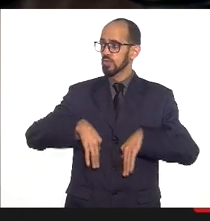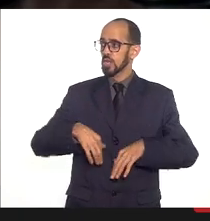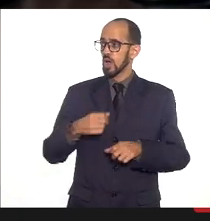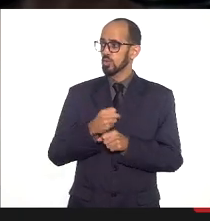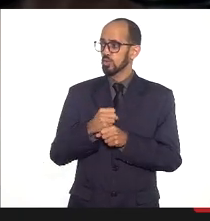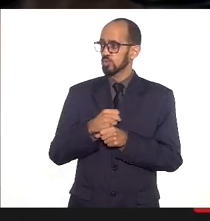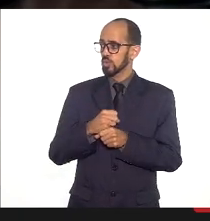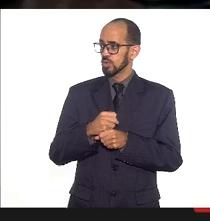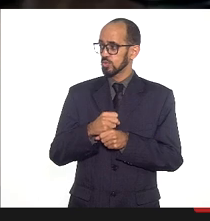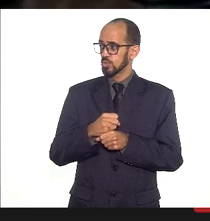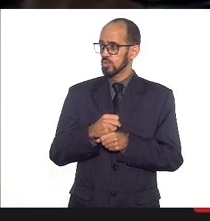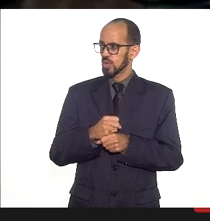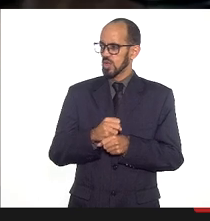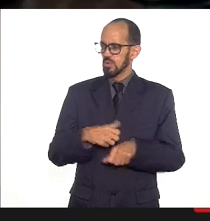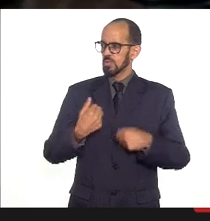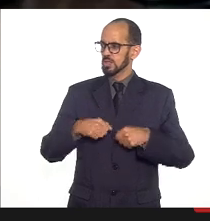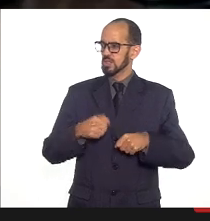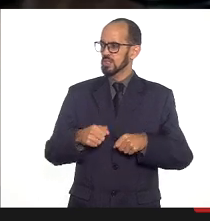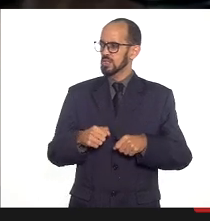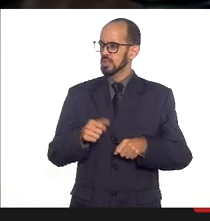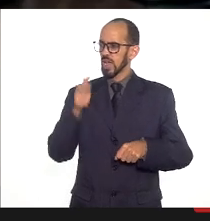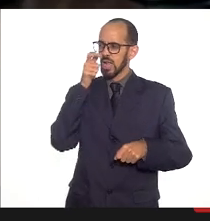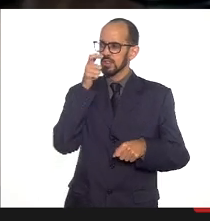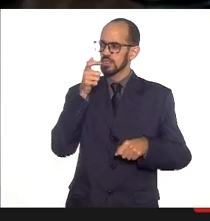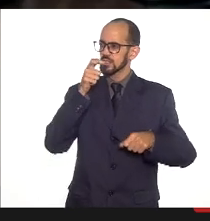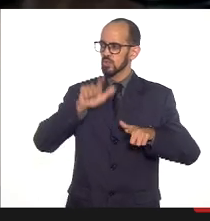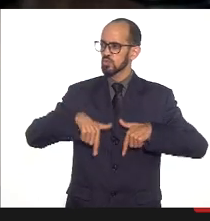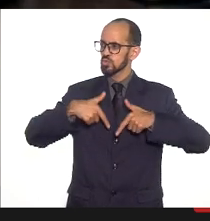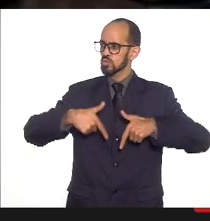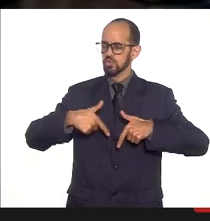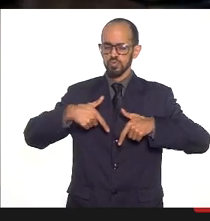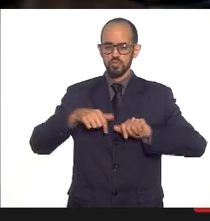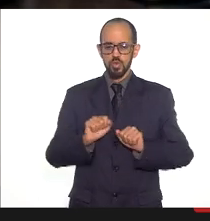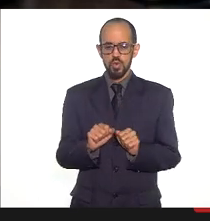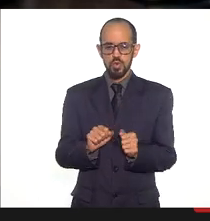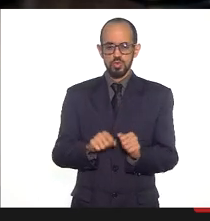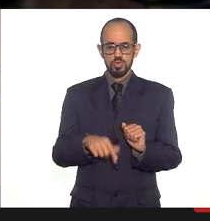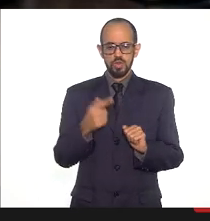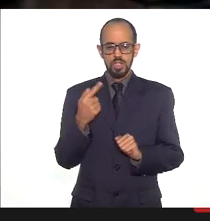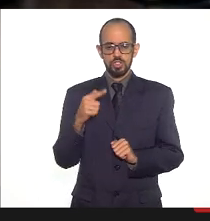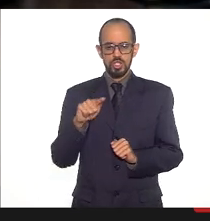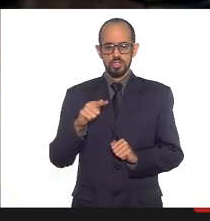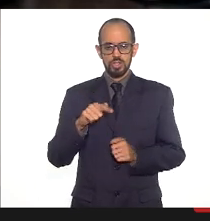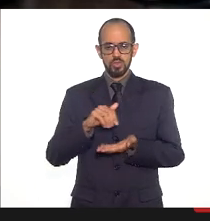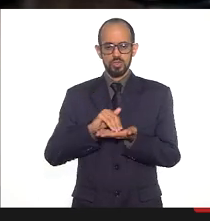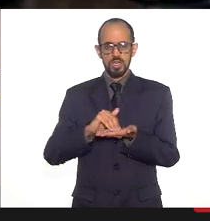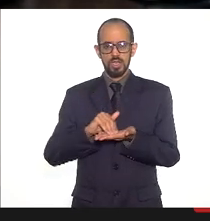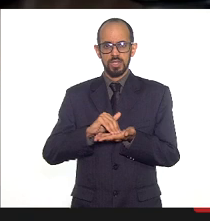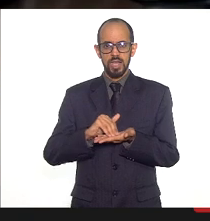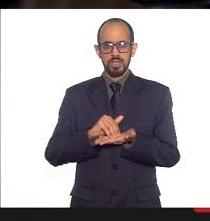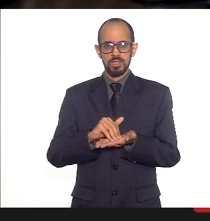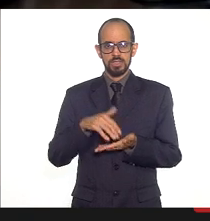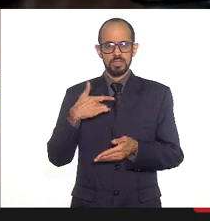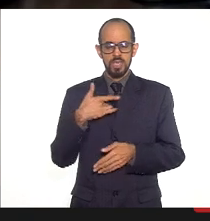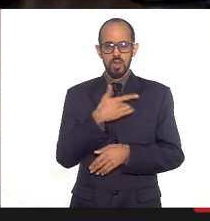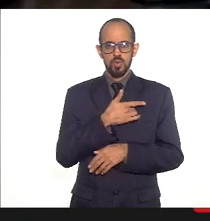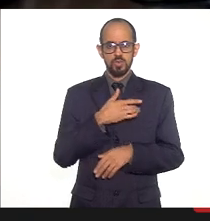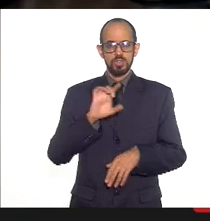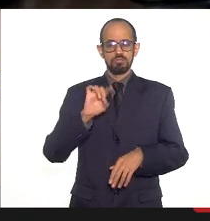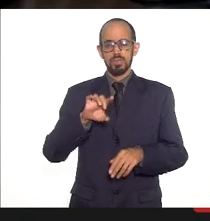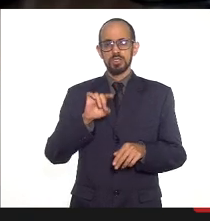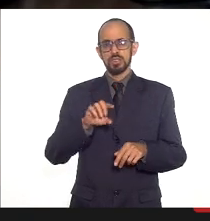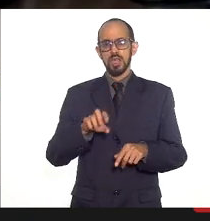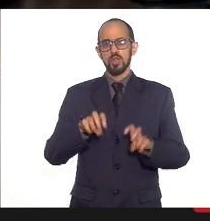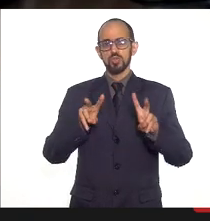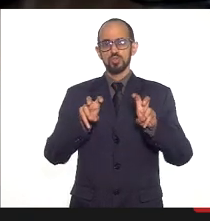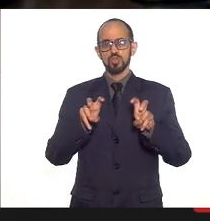destaca-se a necessidade de atenção e esforço das equipes técnicas e da gestão da Secretaria Estadual de Saúde especialmente quanto às